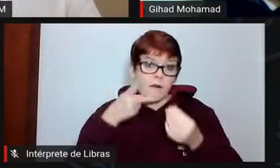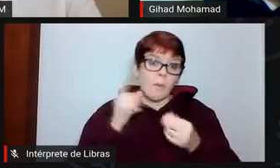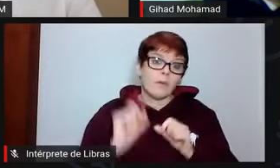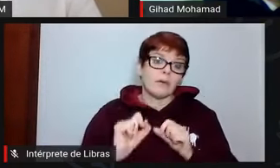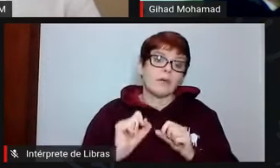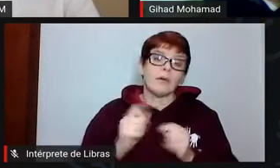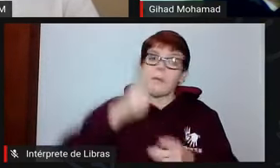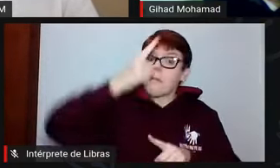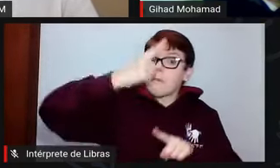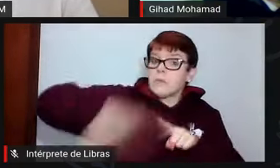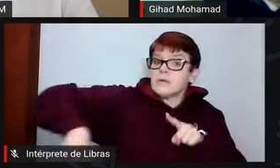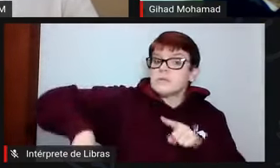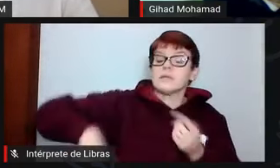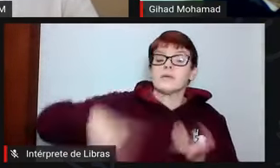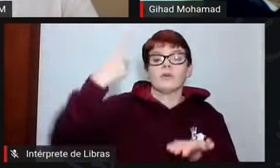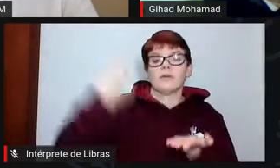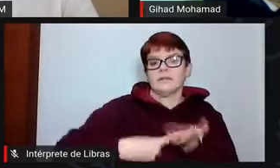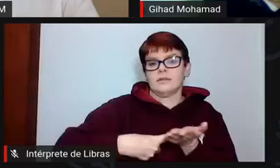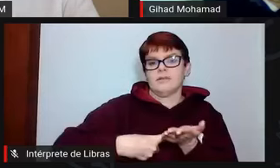proibição de contratação.